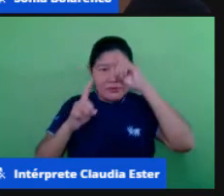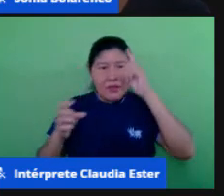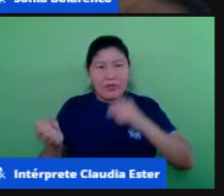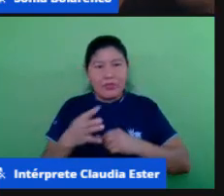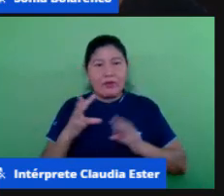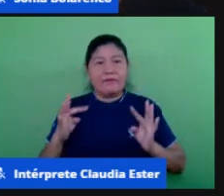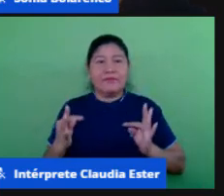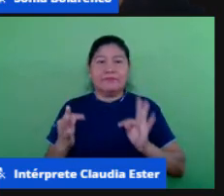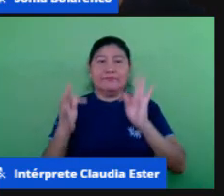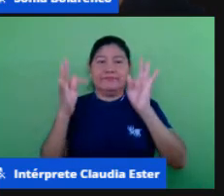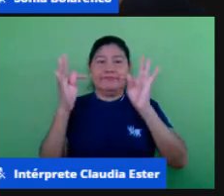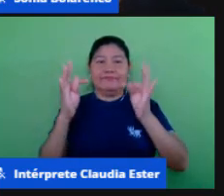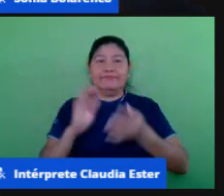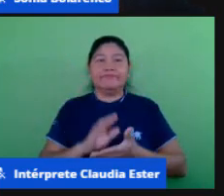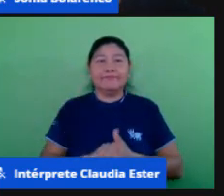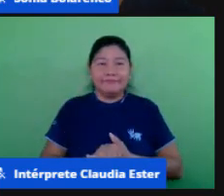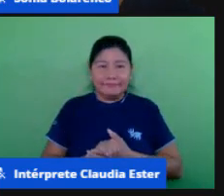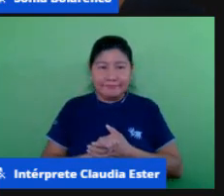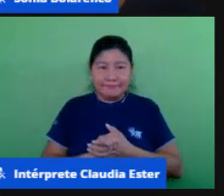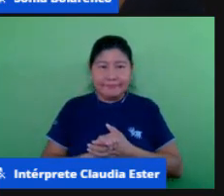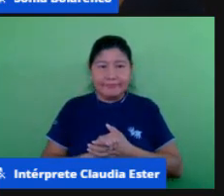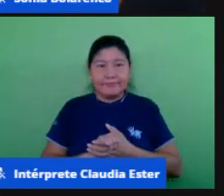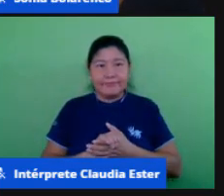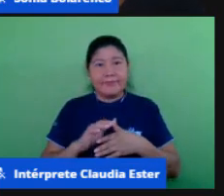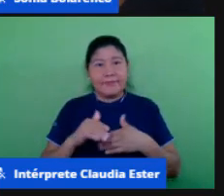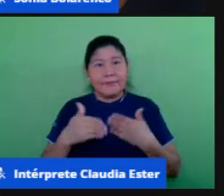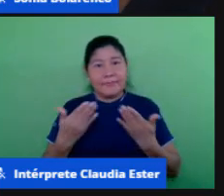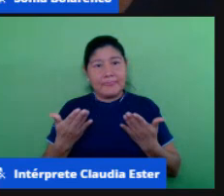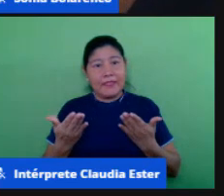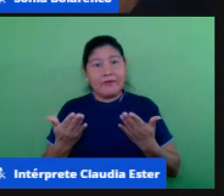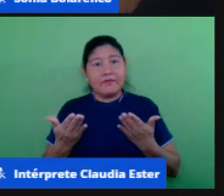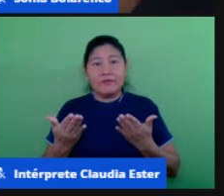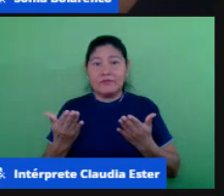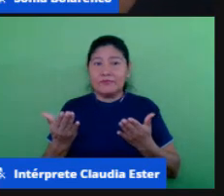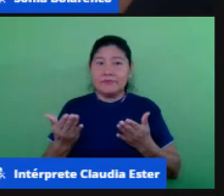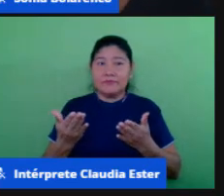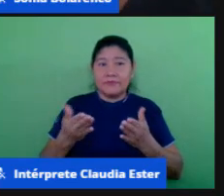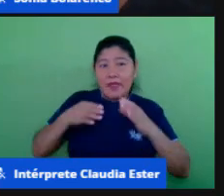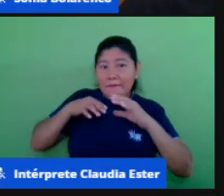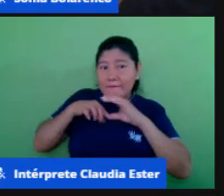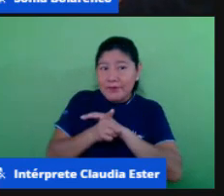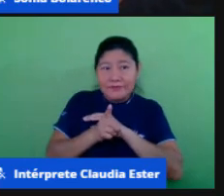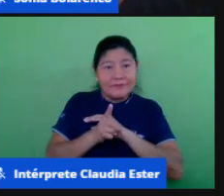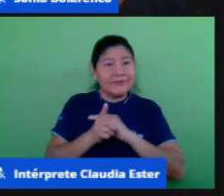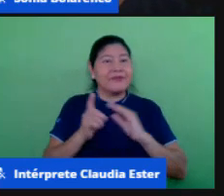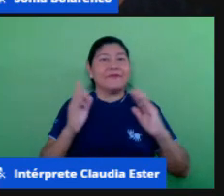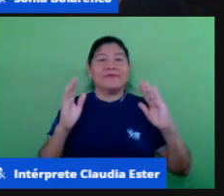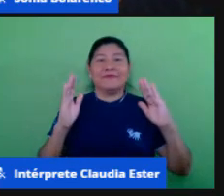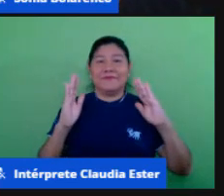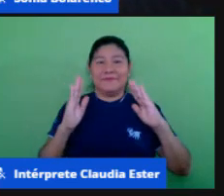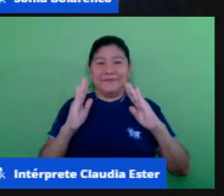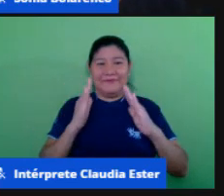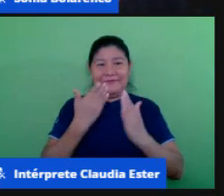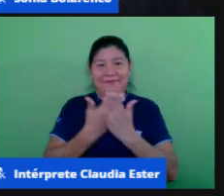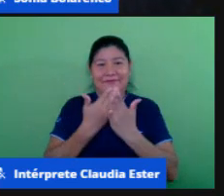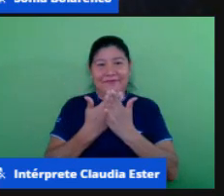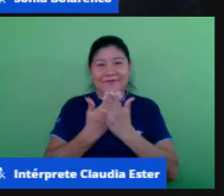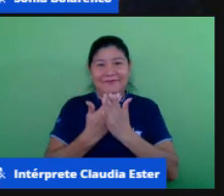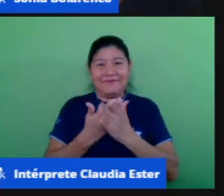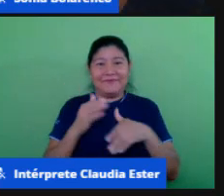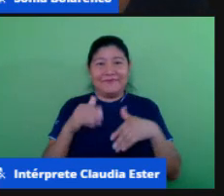mas então vamos adentrar os conceitos bom vou fazer uma palavrinha aqui